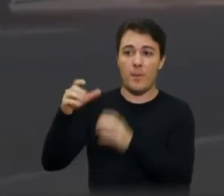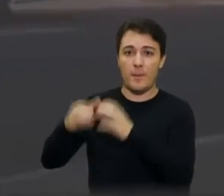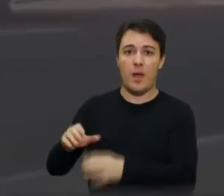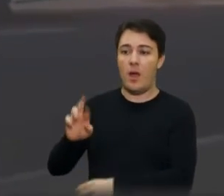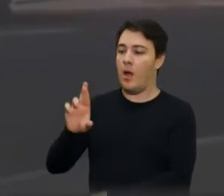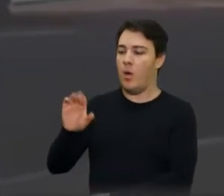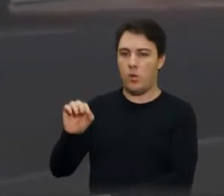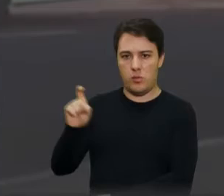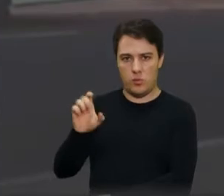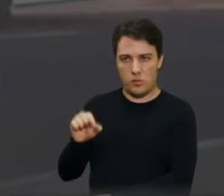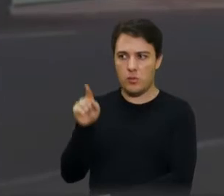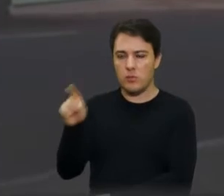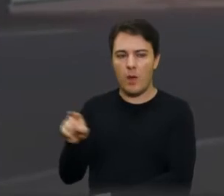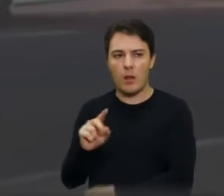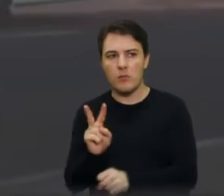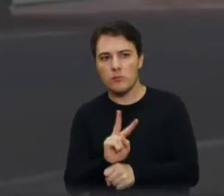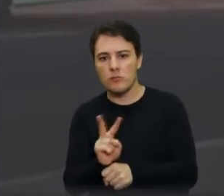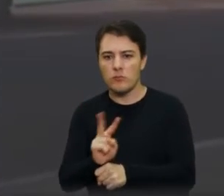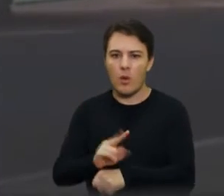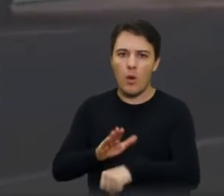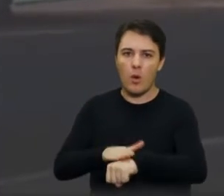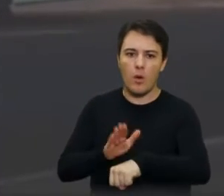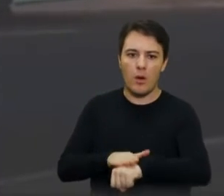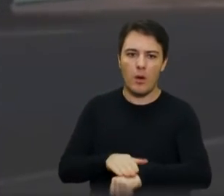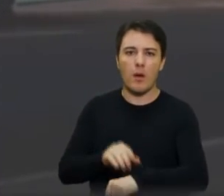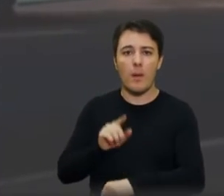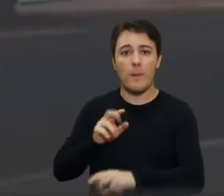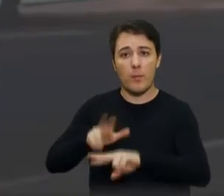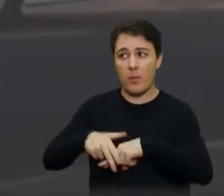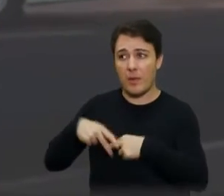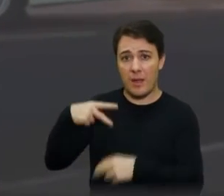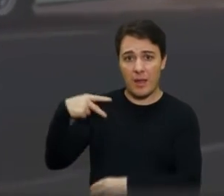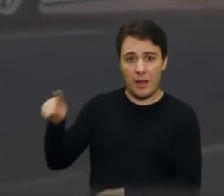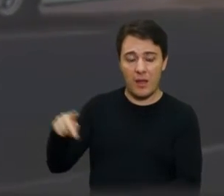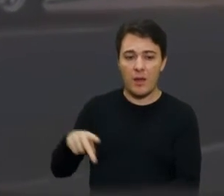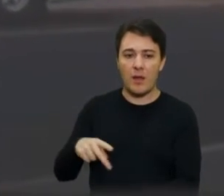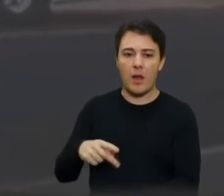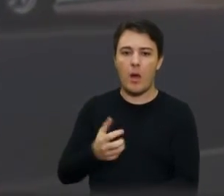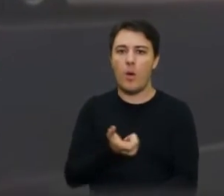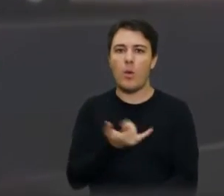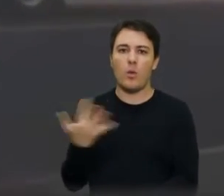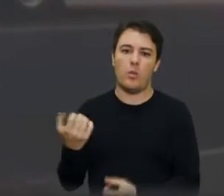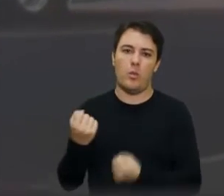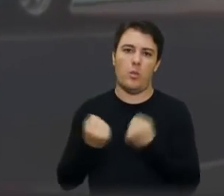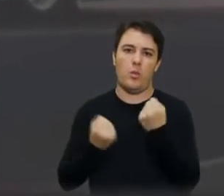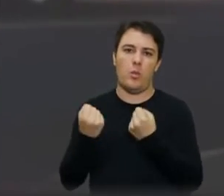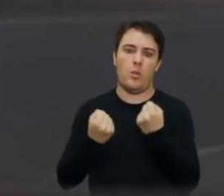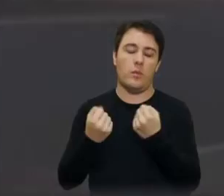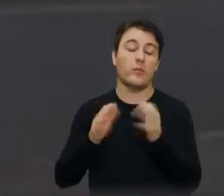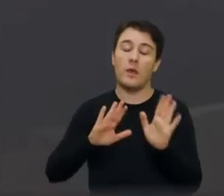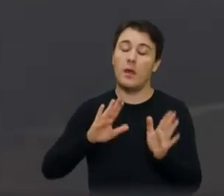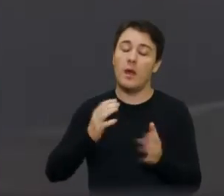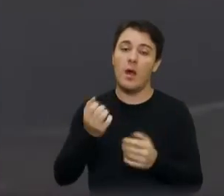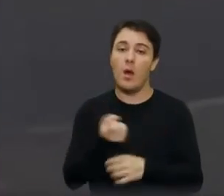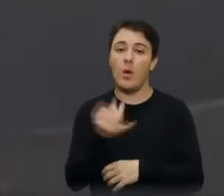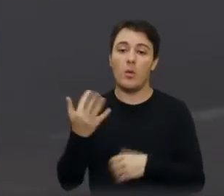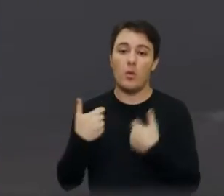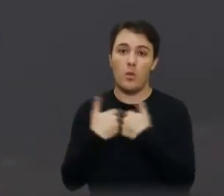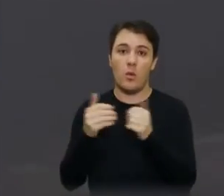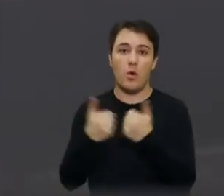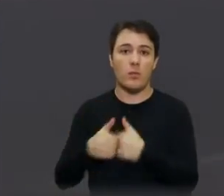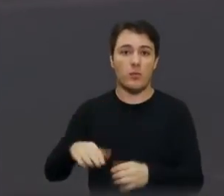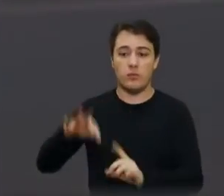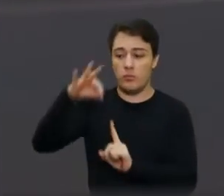monitorando os horários, pois, segundo ela, alguns carros passam direto por alguns